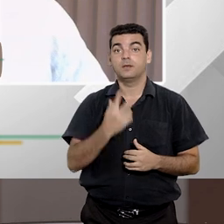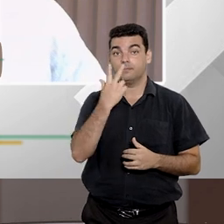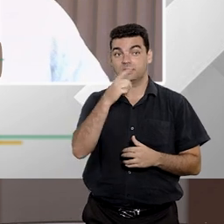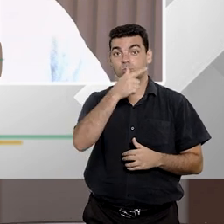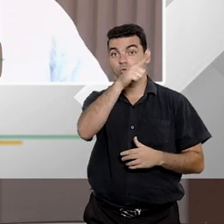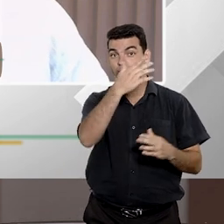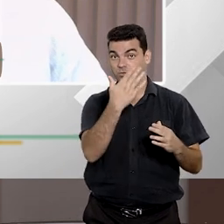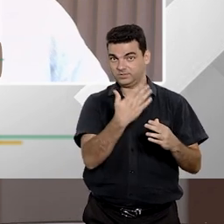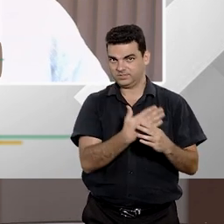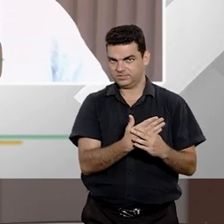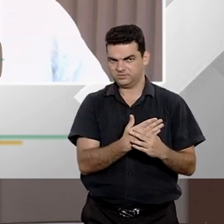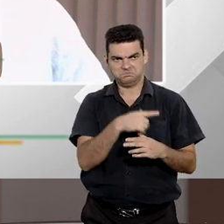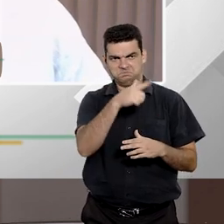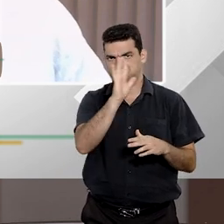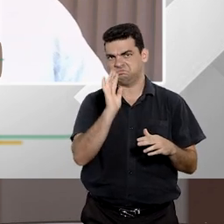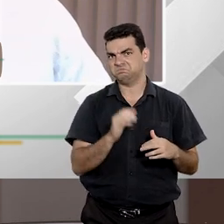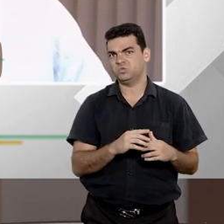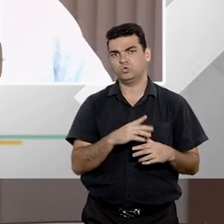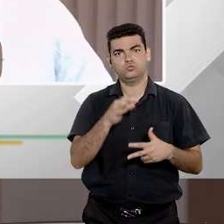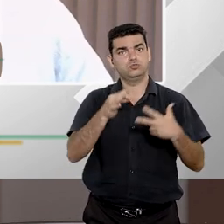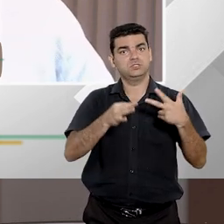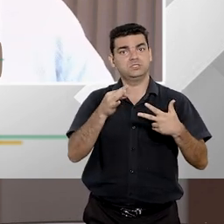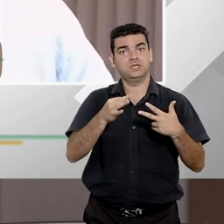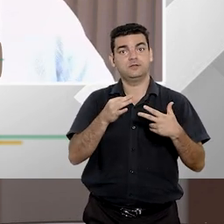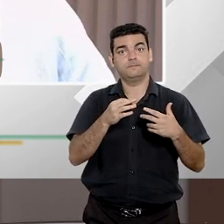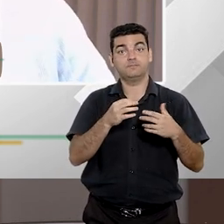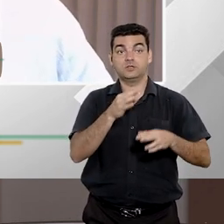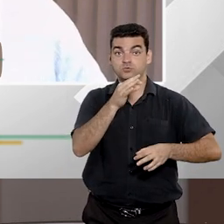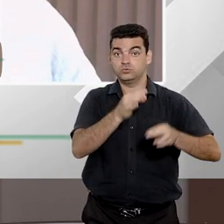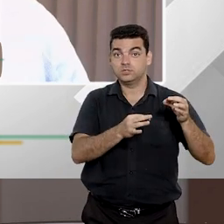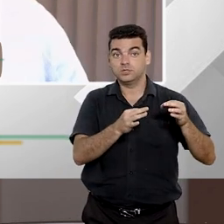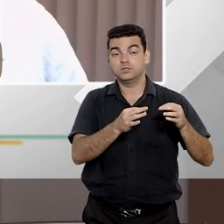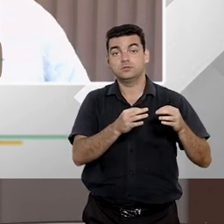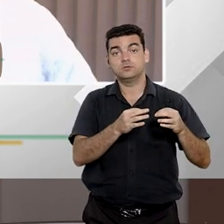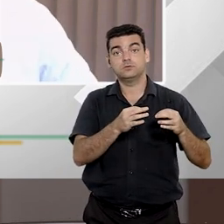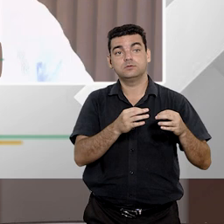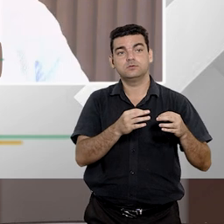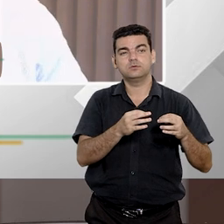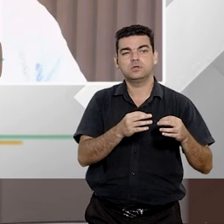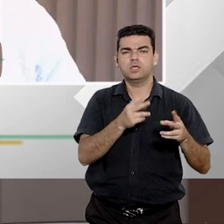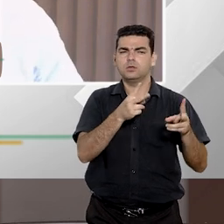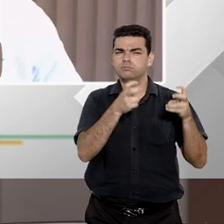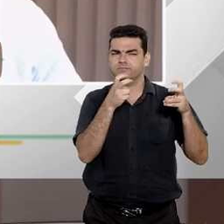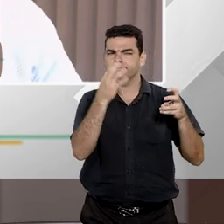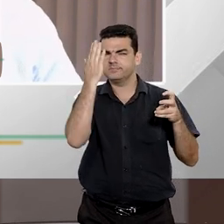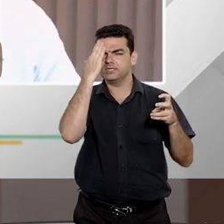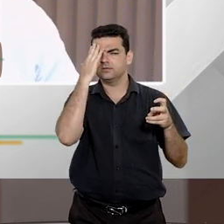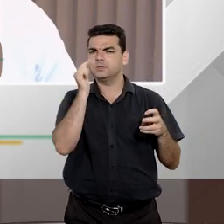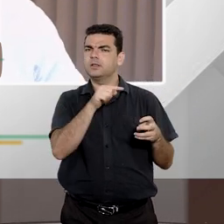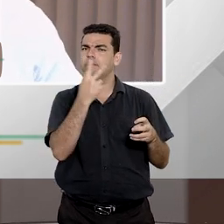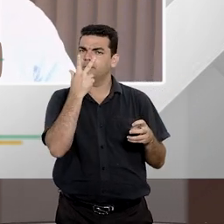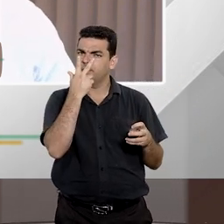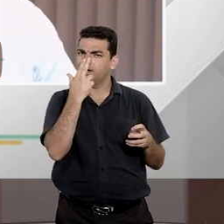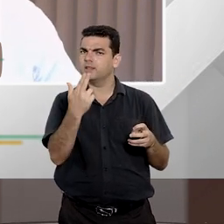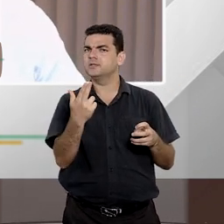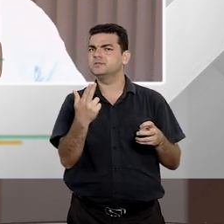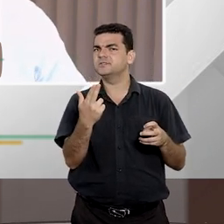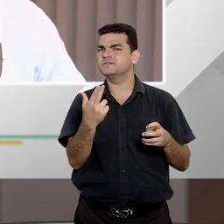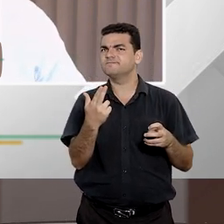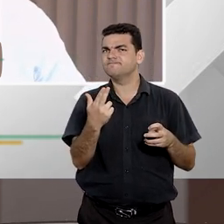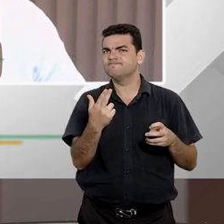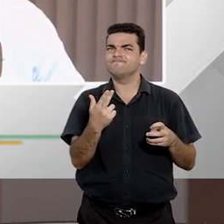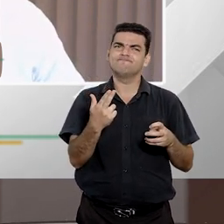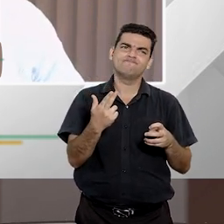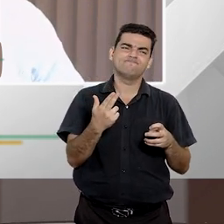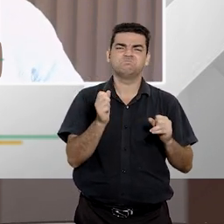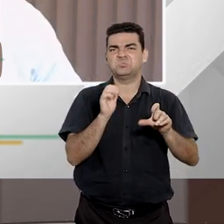ação específica que o judiciário está julgando o Estado entendendo que ali há uma lei